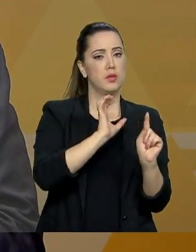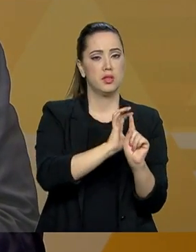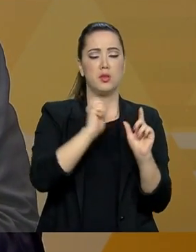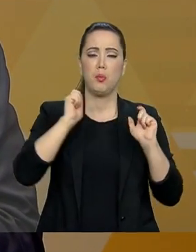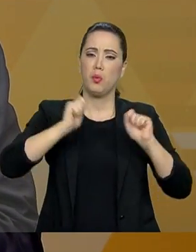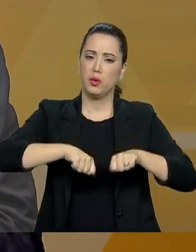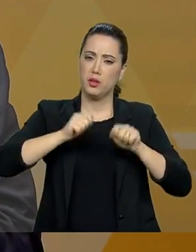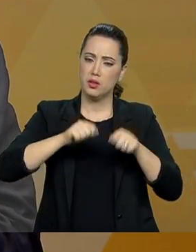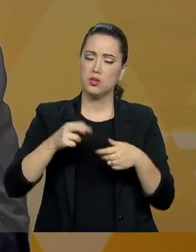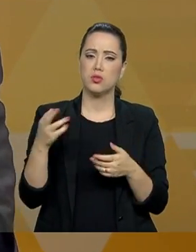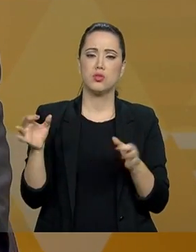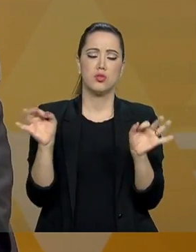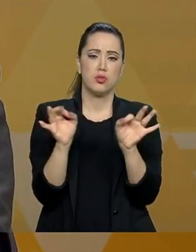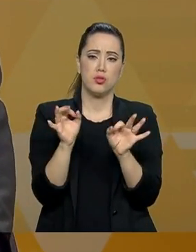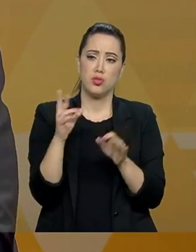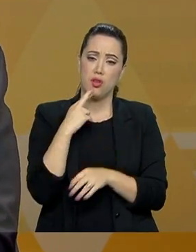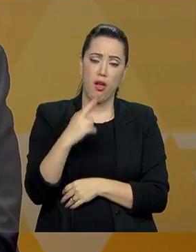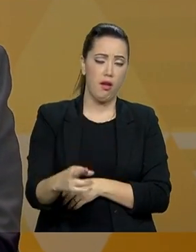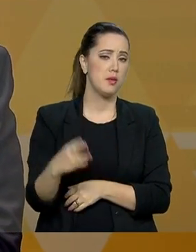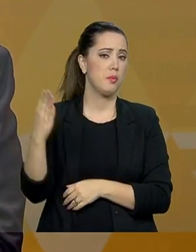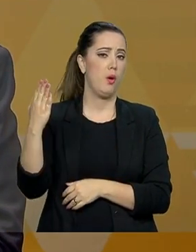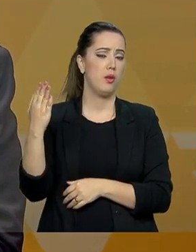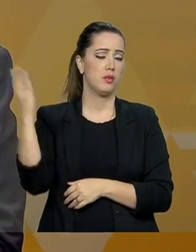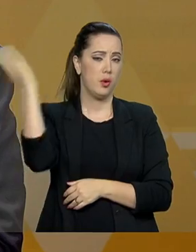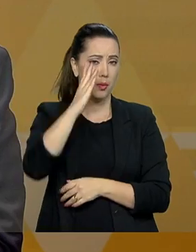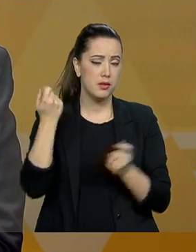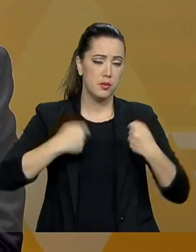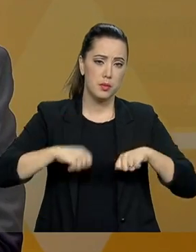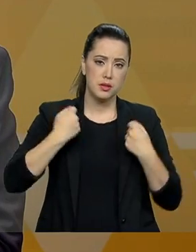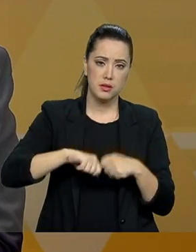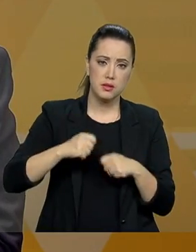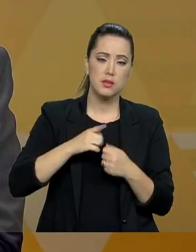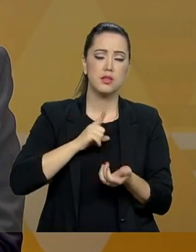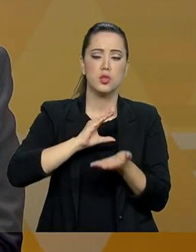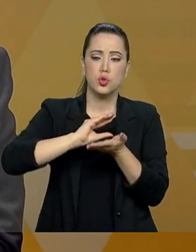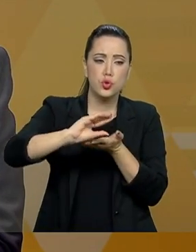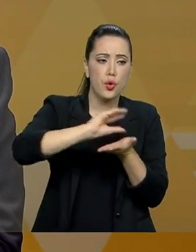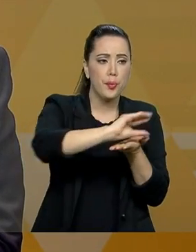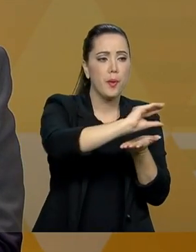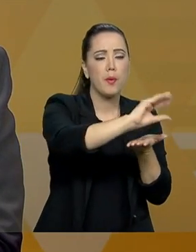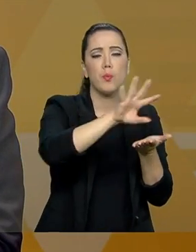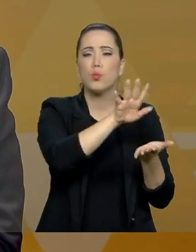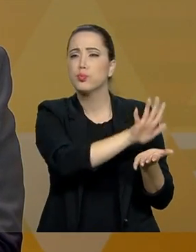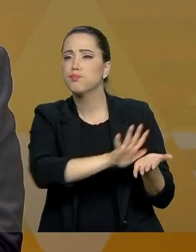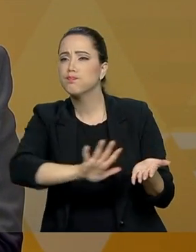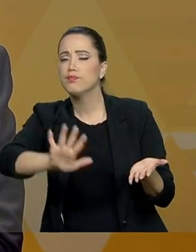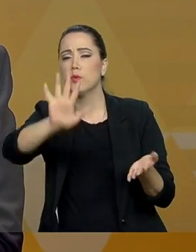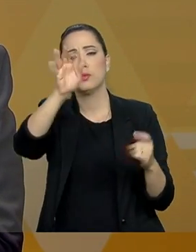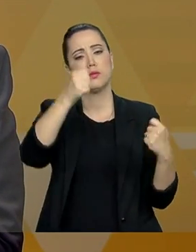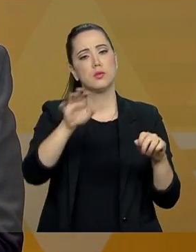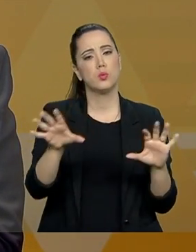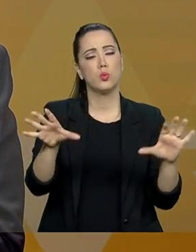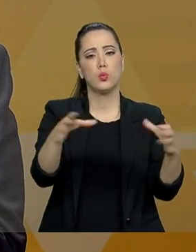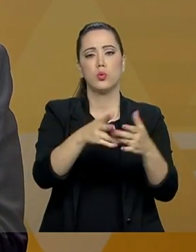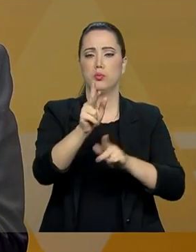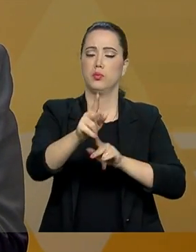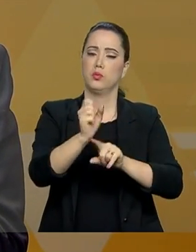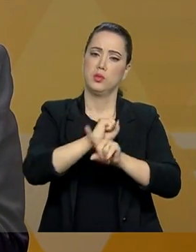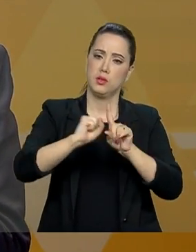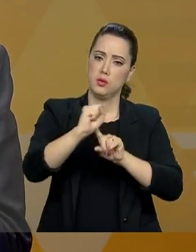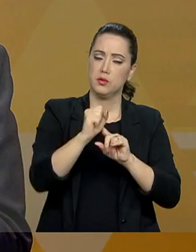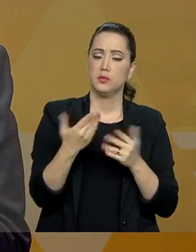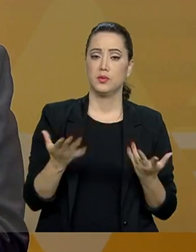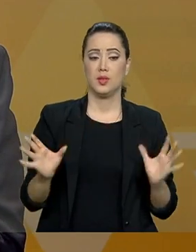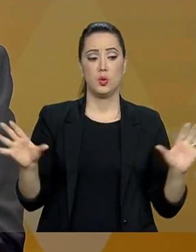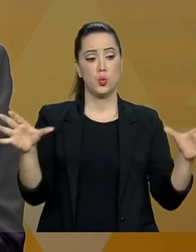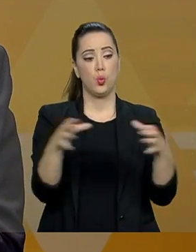capacidade de resolutividade que o país precisa ter para investir a favor do conjunto da sociedade brasileira. Então, esse